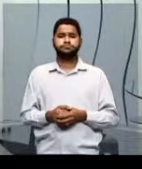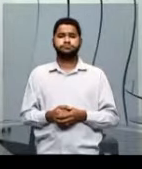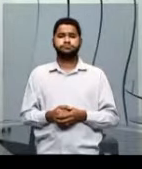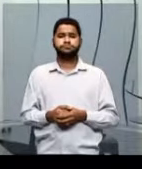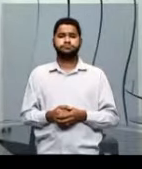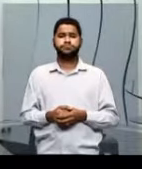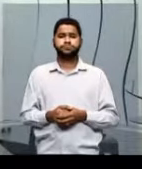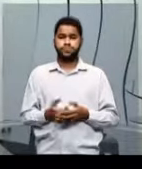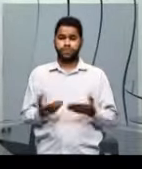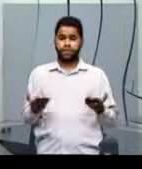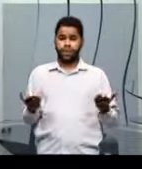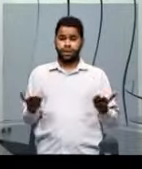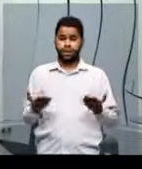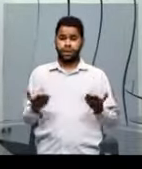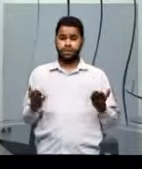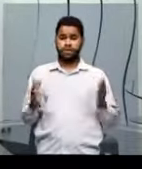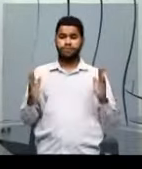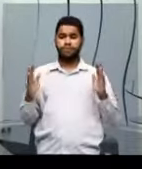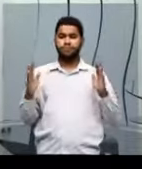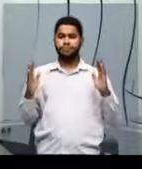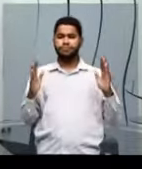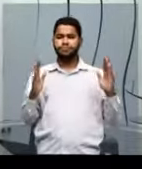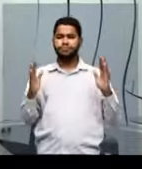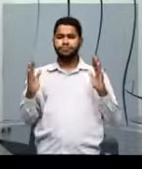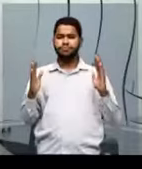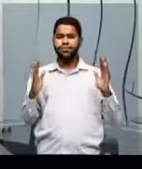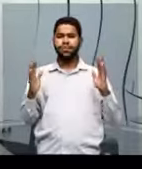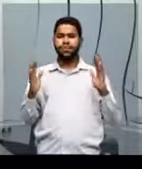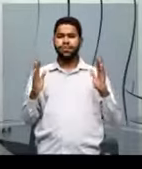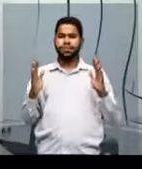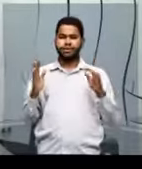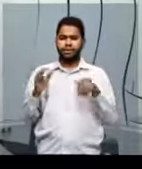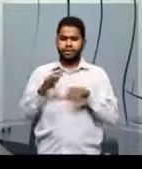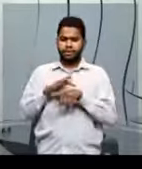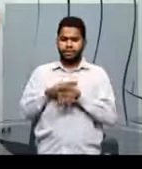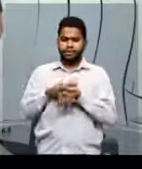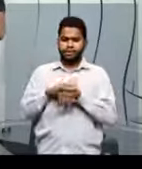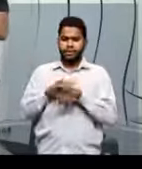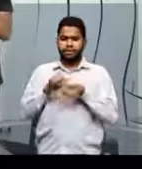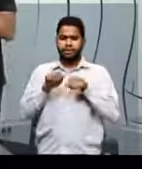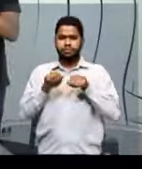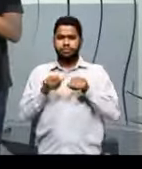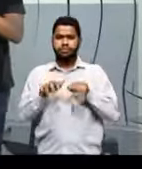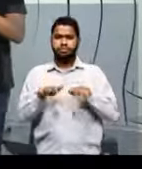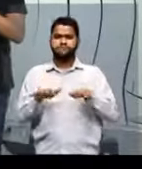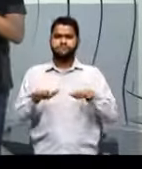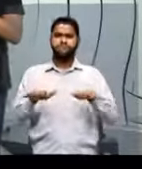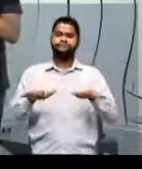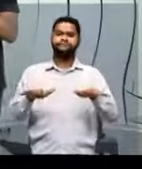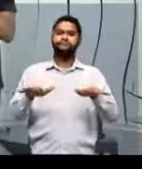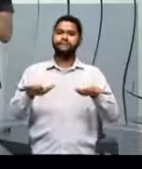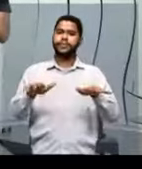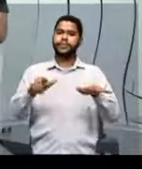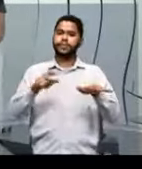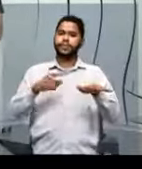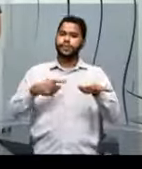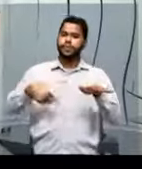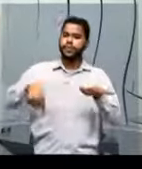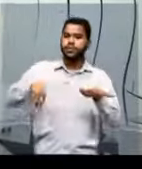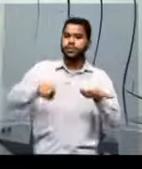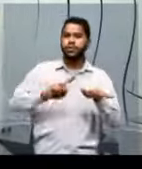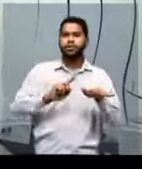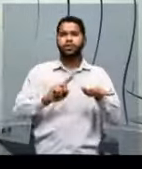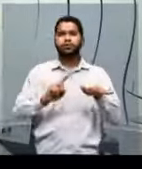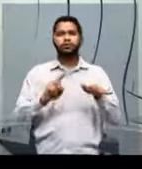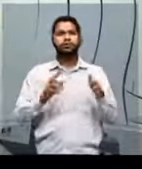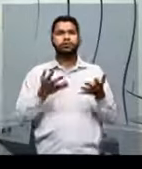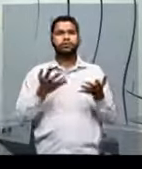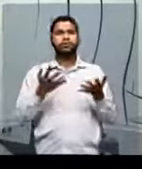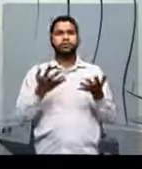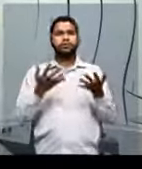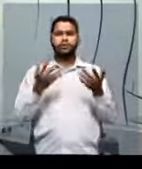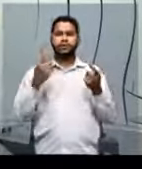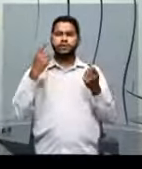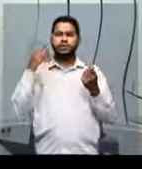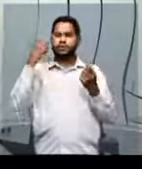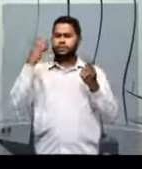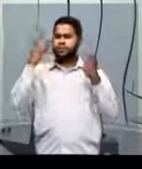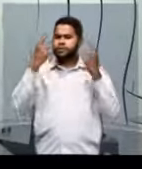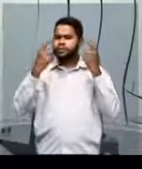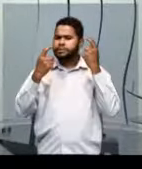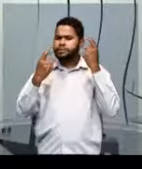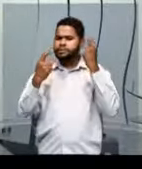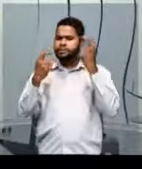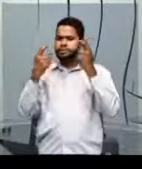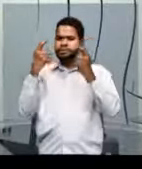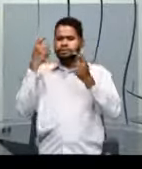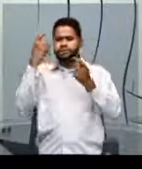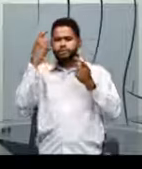Porque agora, nesse período que a gente passou de epidemia, por exemplo, é algo que a gente tem que se preocupar do bastante.